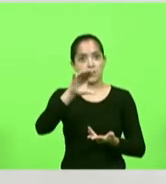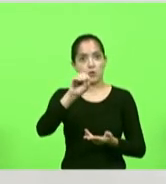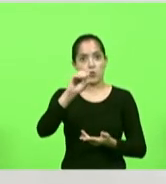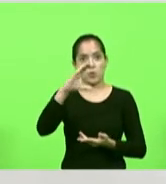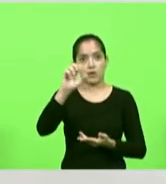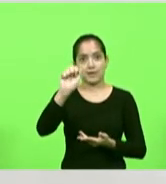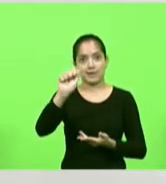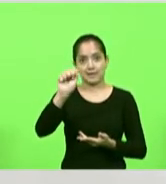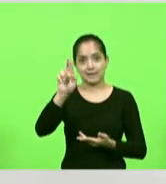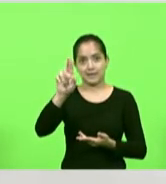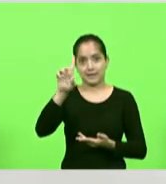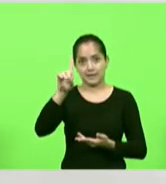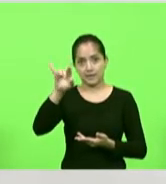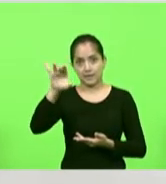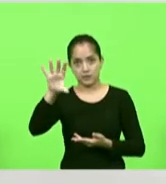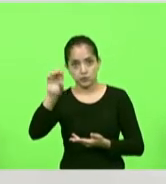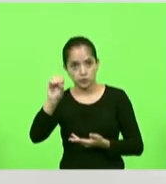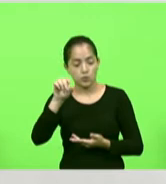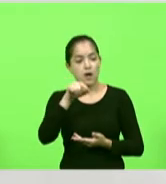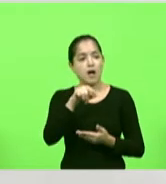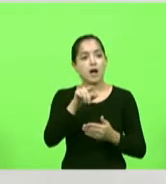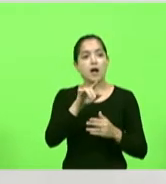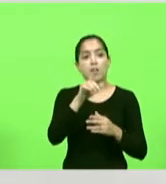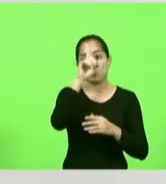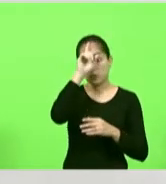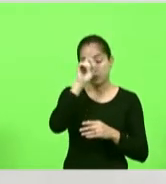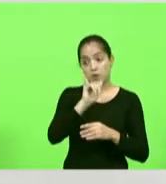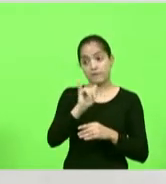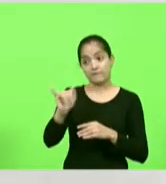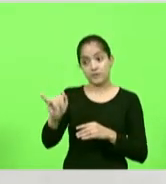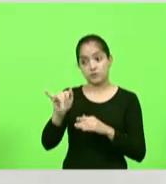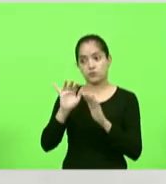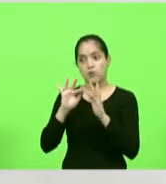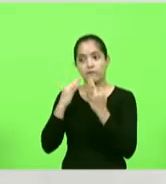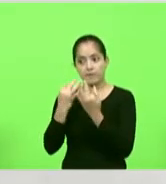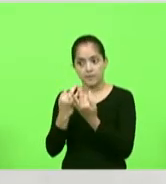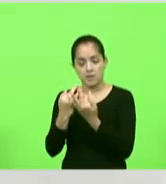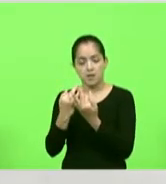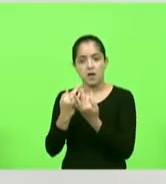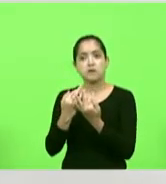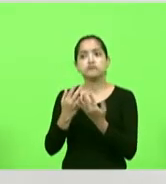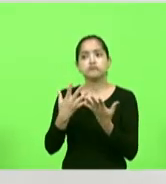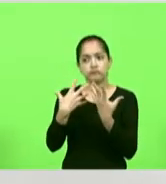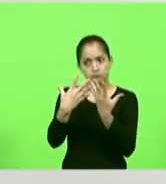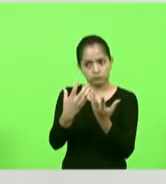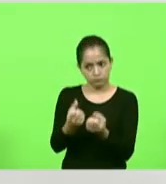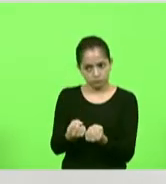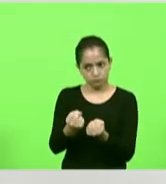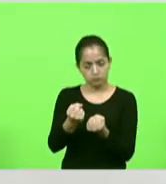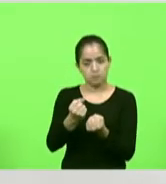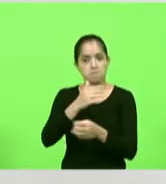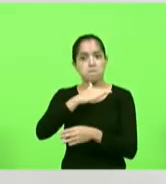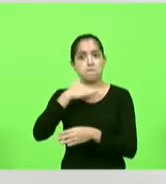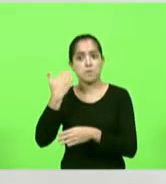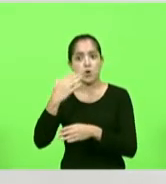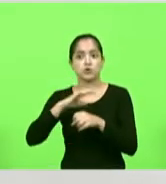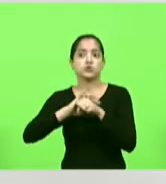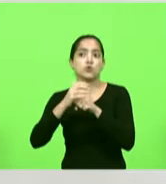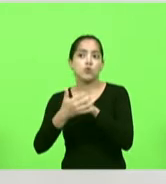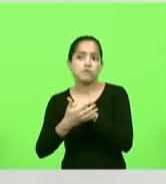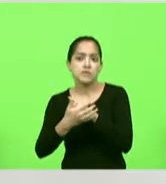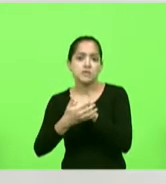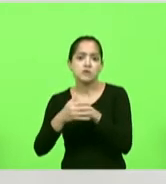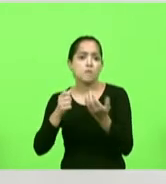O hospital disse para a família escuta, se vocês autorizarem a gente colocar como morte Covid, a senhora não vai pagar